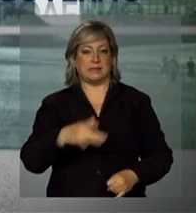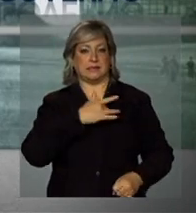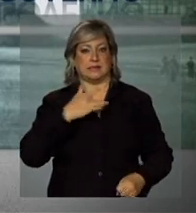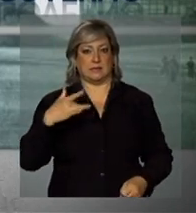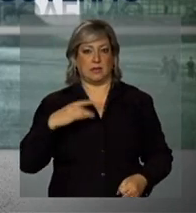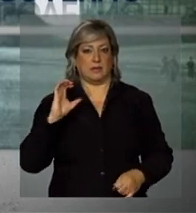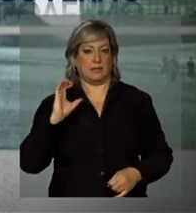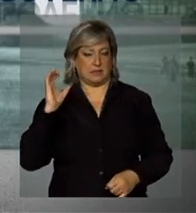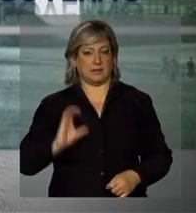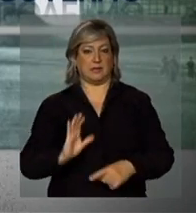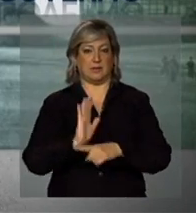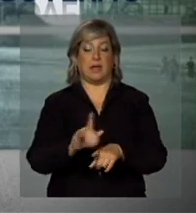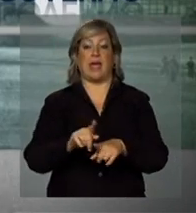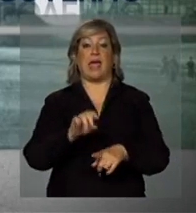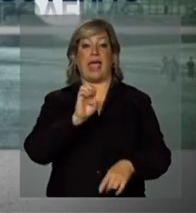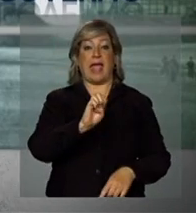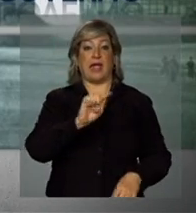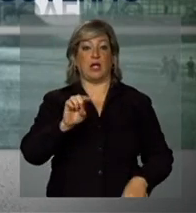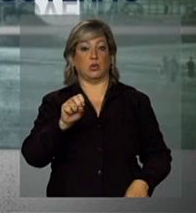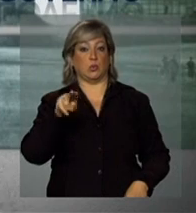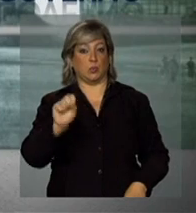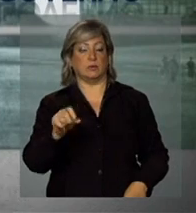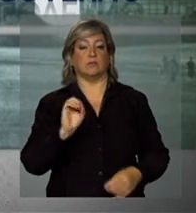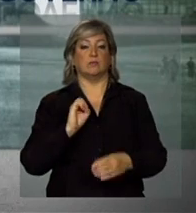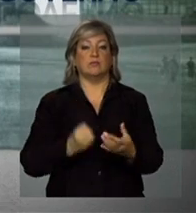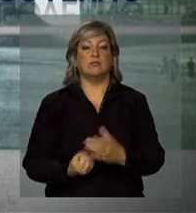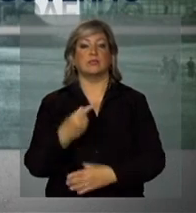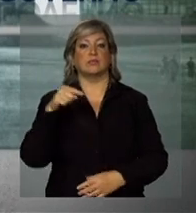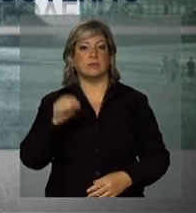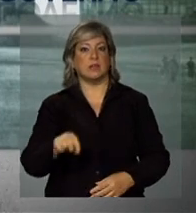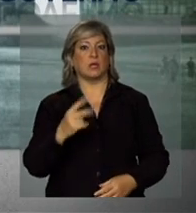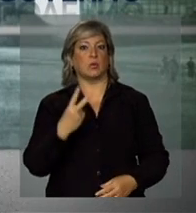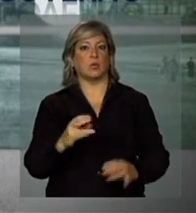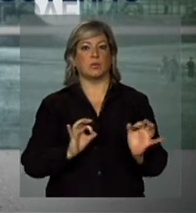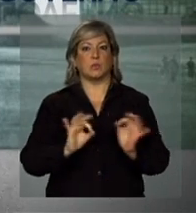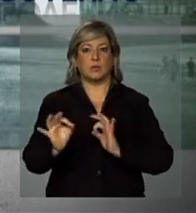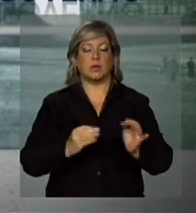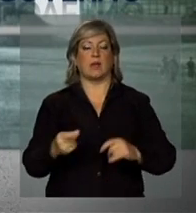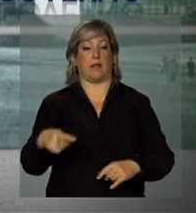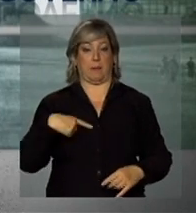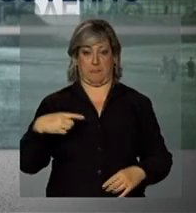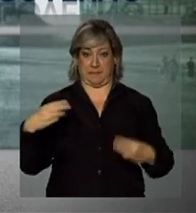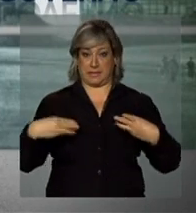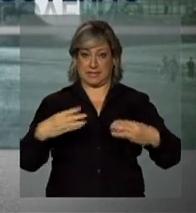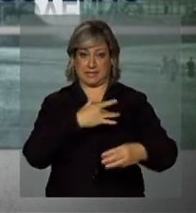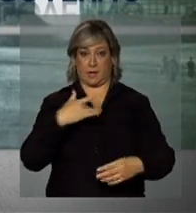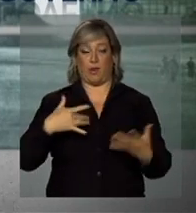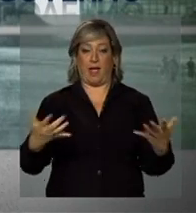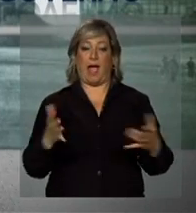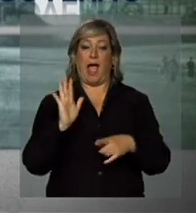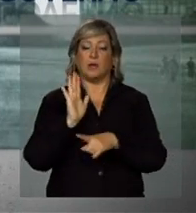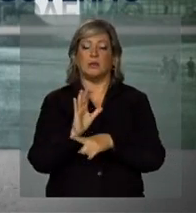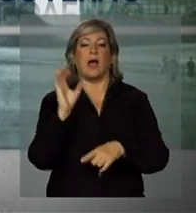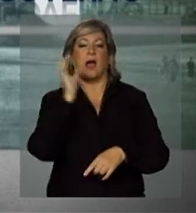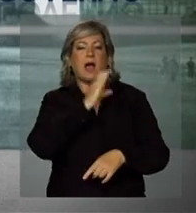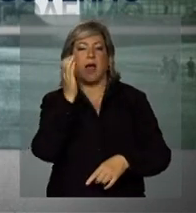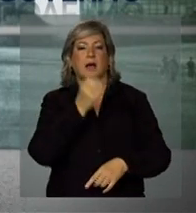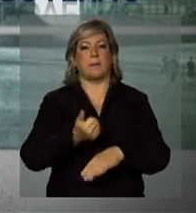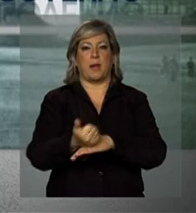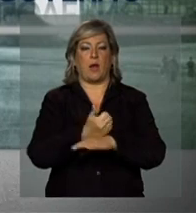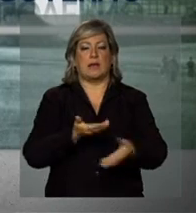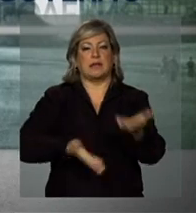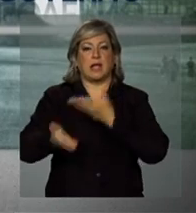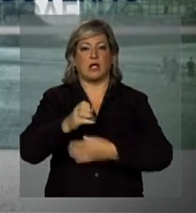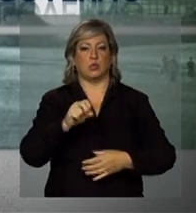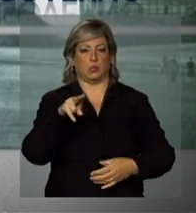ESUS Atenção Básica. Ao lançar as duas ferramentas, a intenção do Ministério da Saúde é agilizar e melhorar o atendimento no SUS.